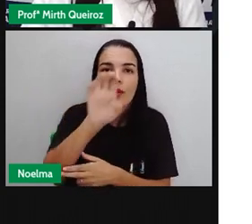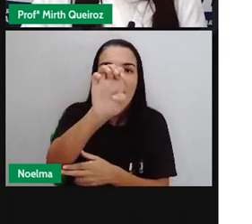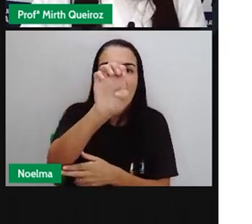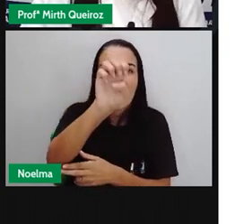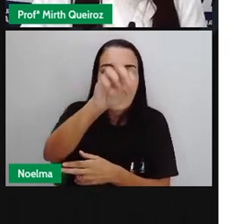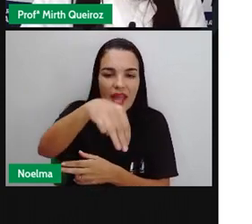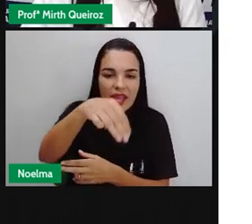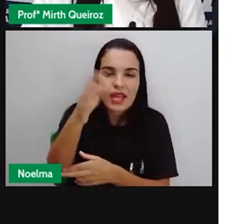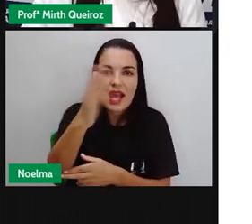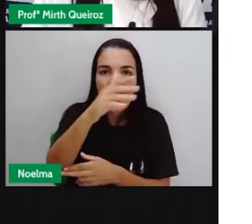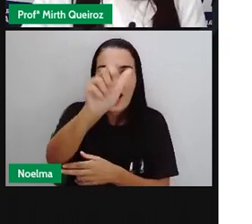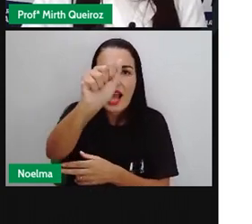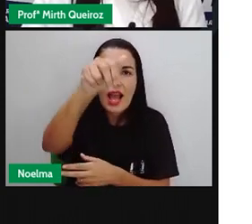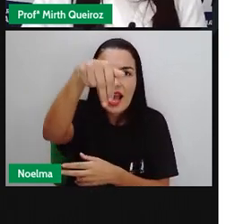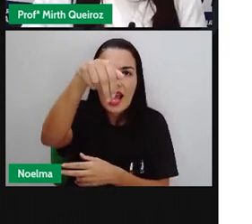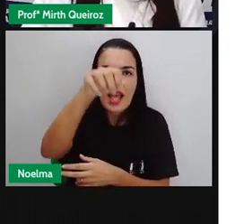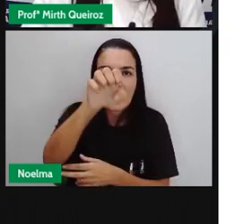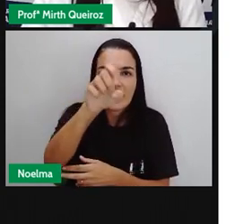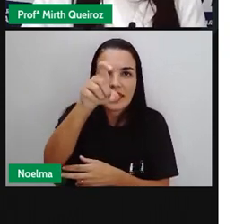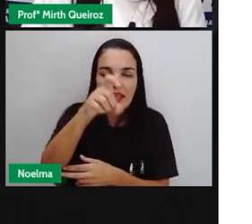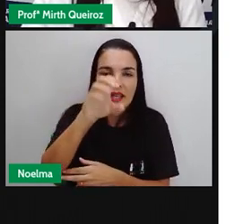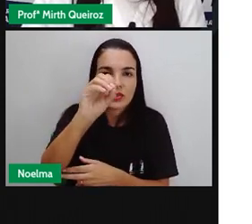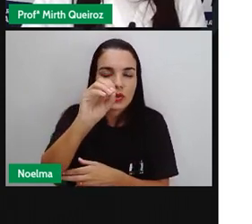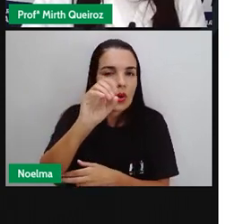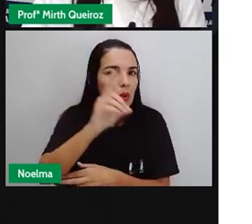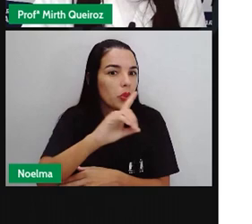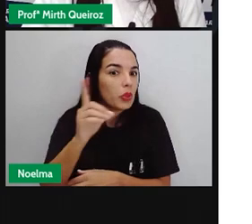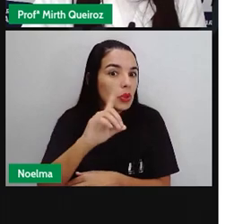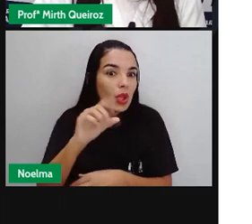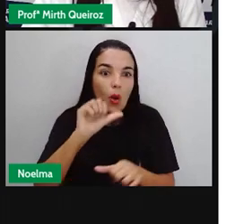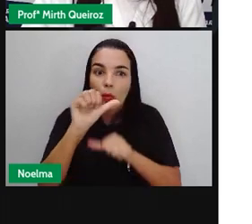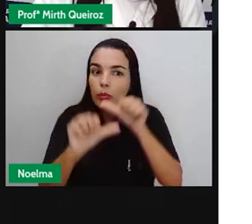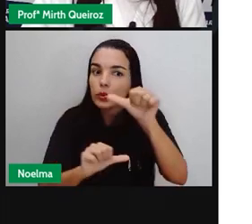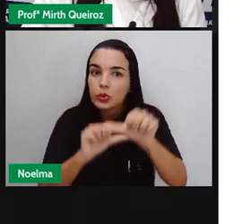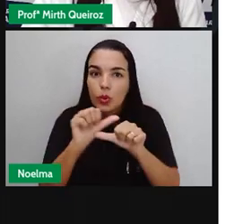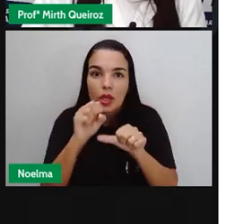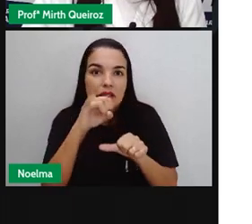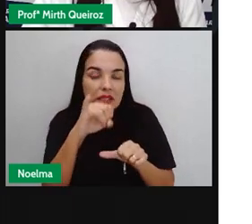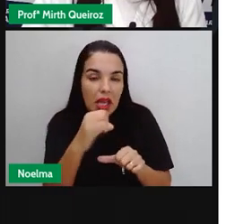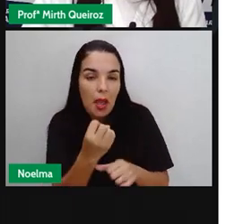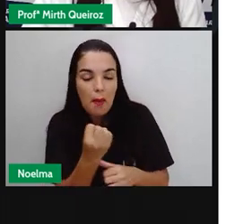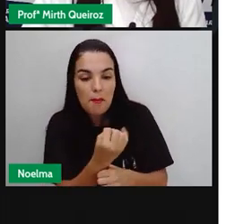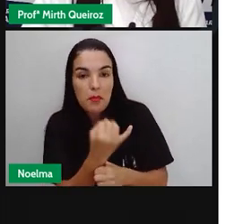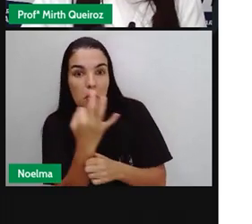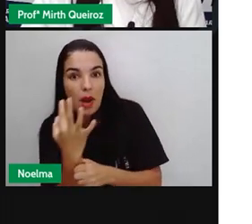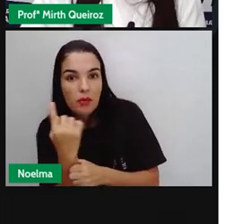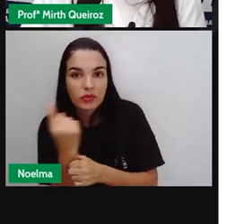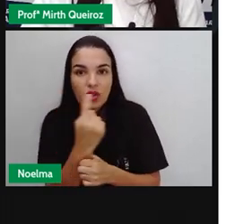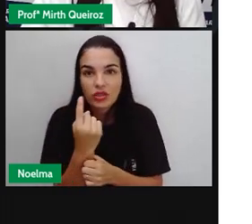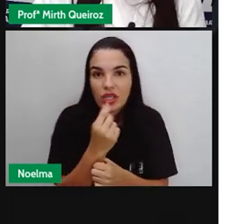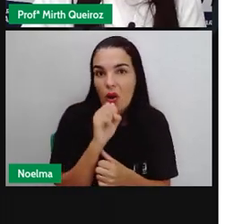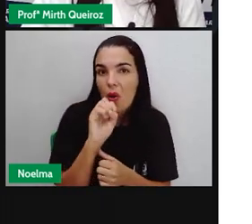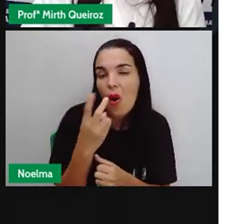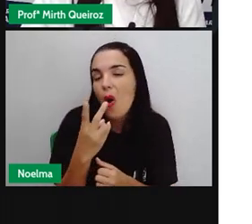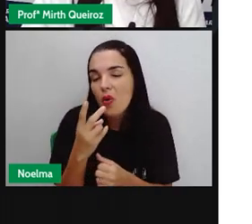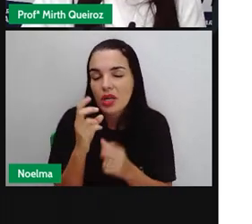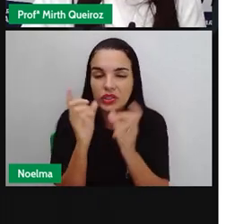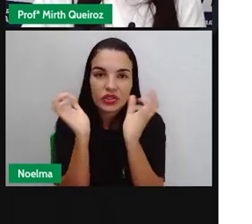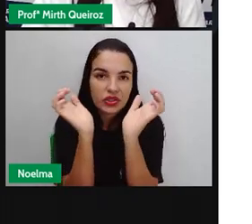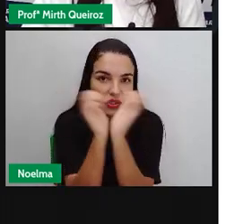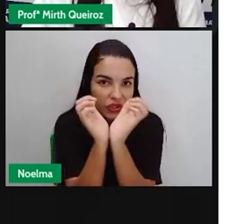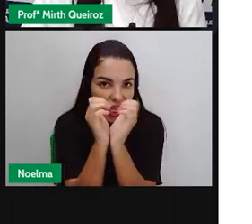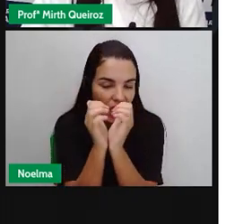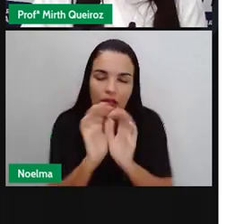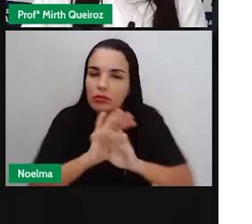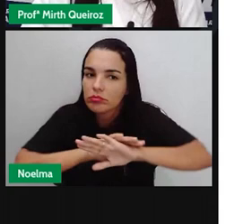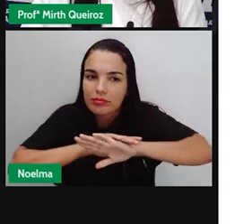ele não mudou nem de acordo com o gênero, porque arquivo é masculino, planilha é feminino e continuou escrito aí em